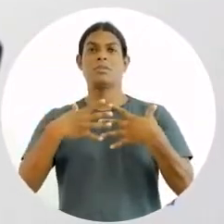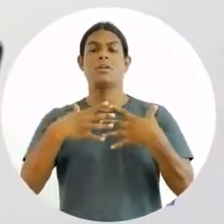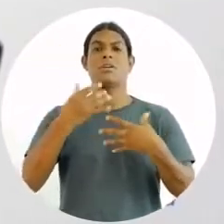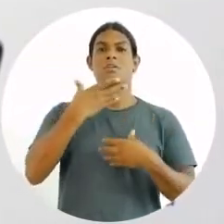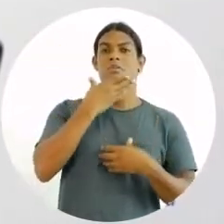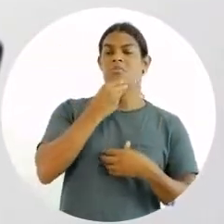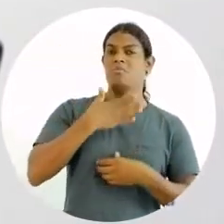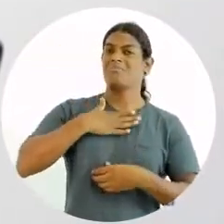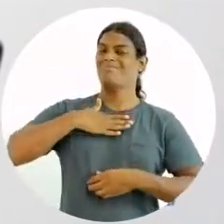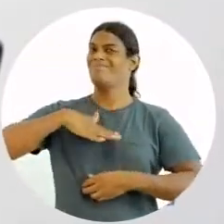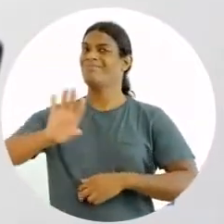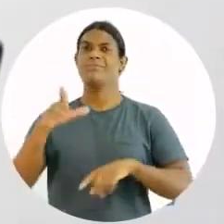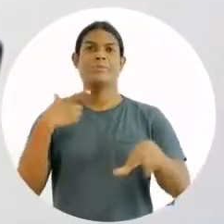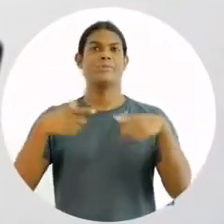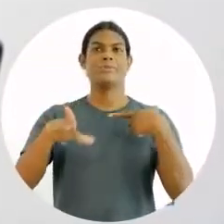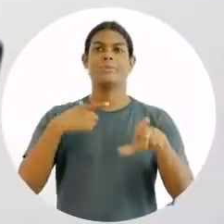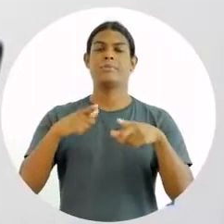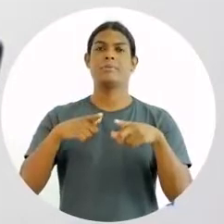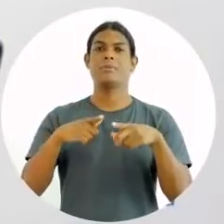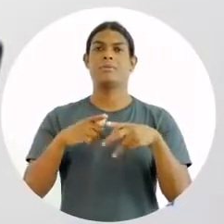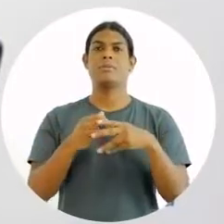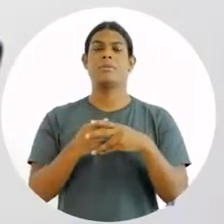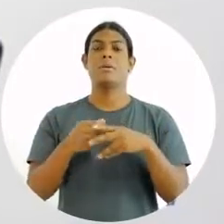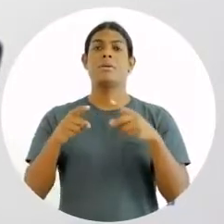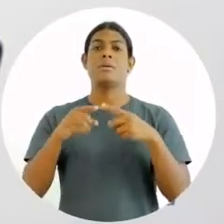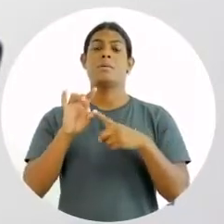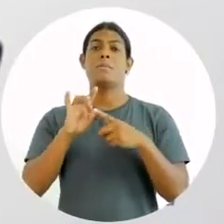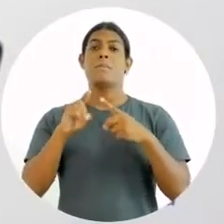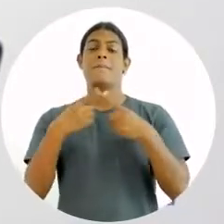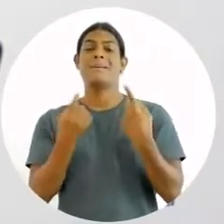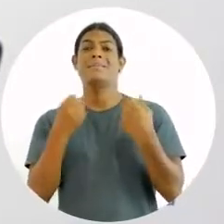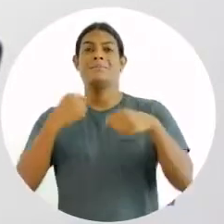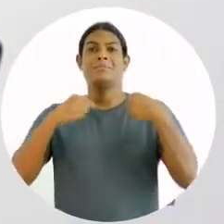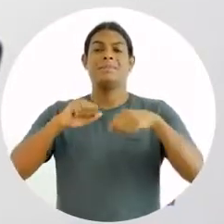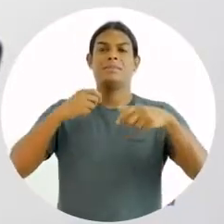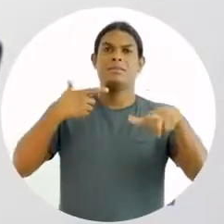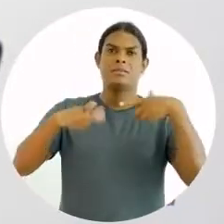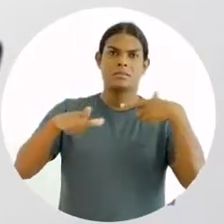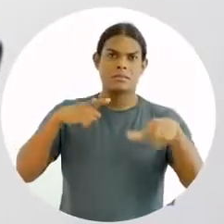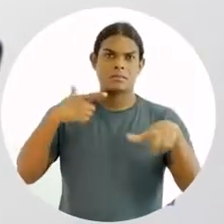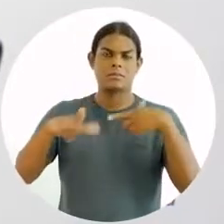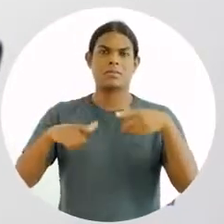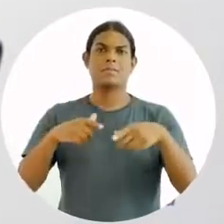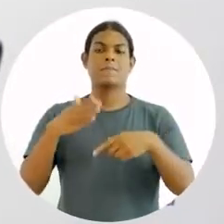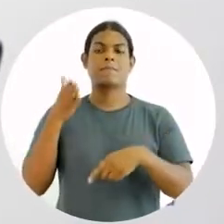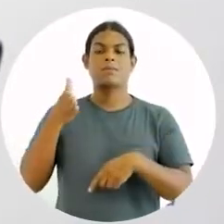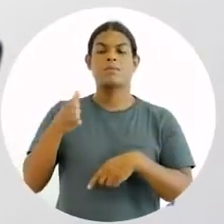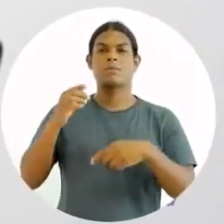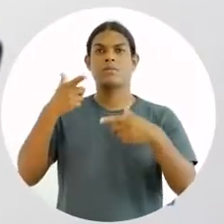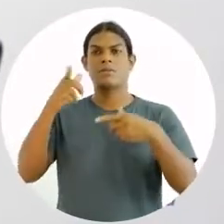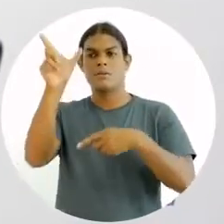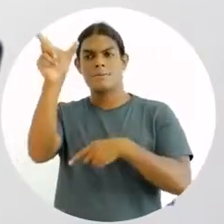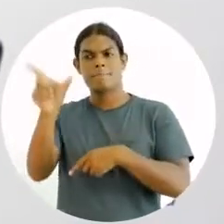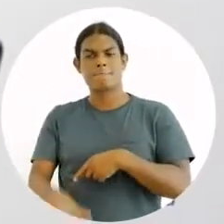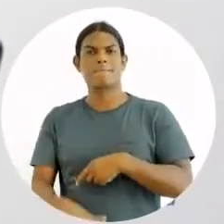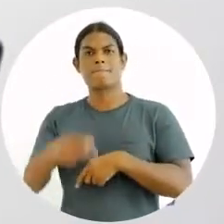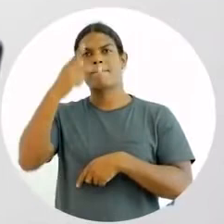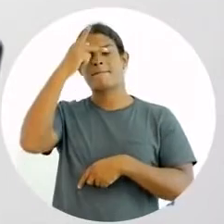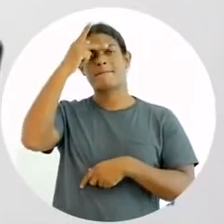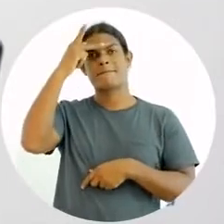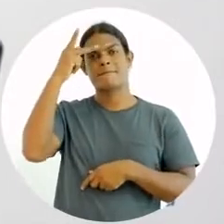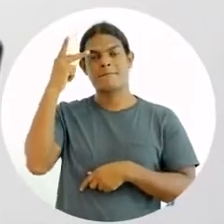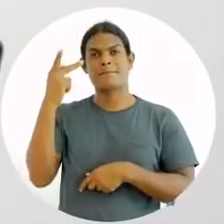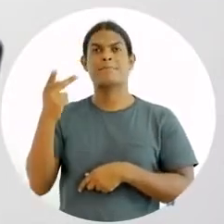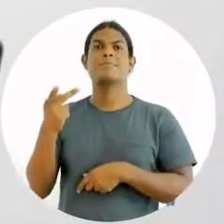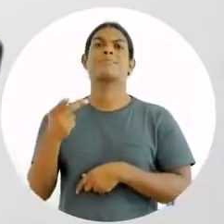trabalho. O homem não gosta de trabalho, mas o homem precisa trabalhar. Então, esse homem, ele precisa estar sempre